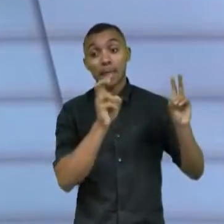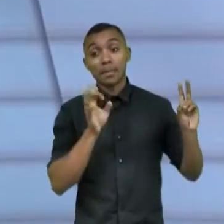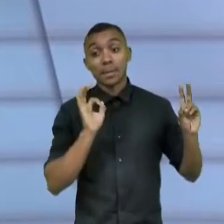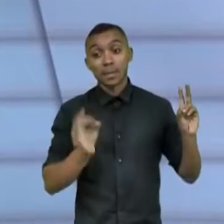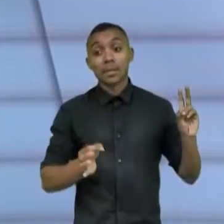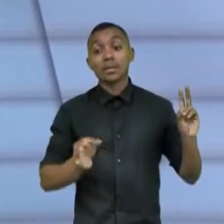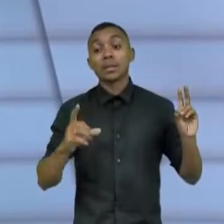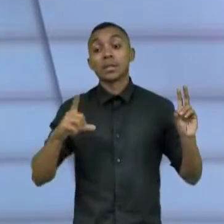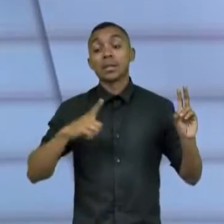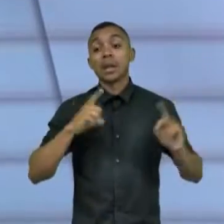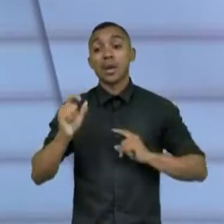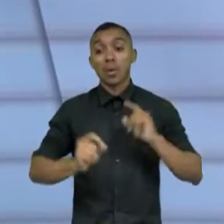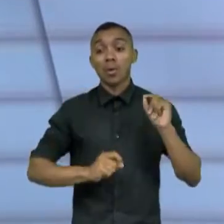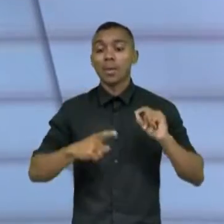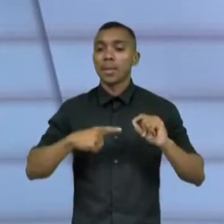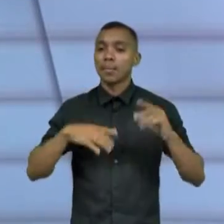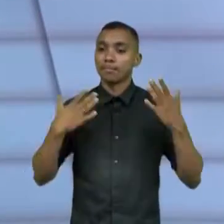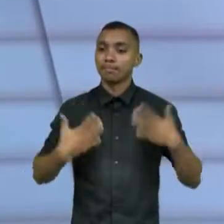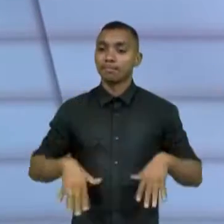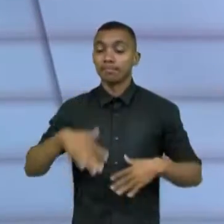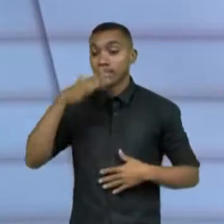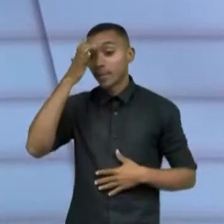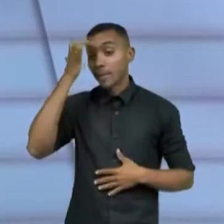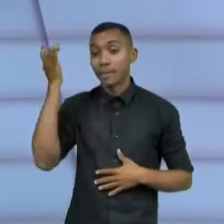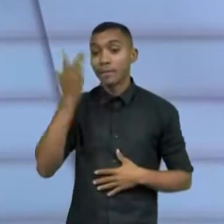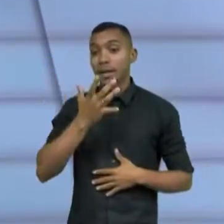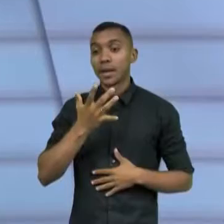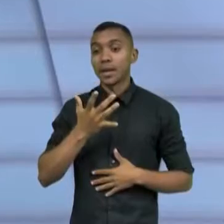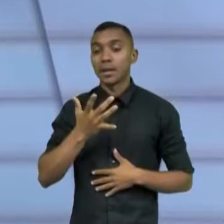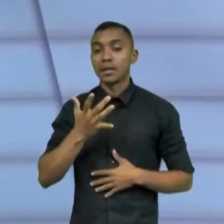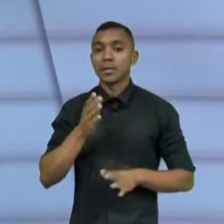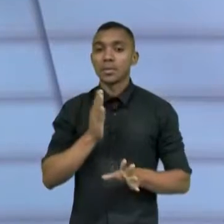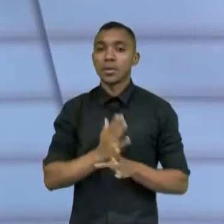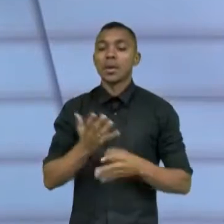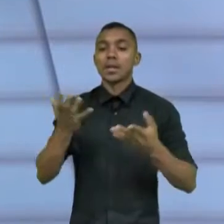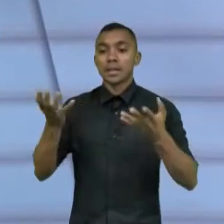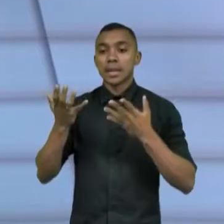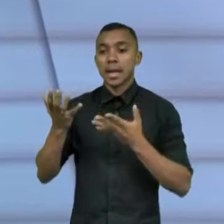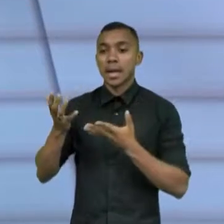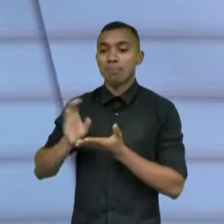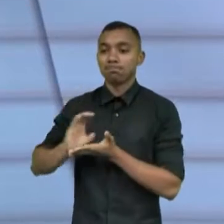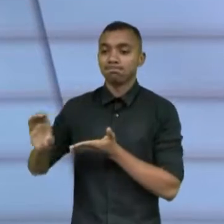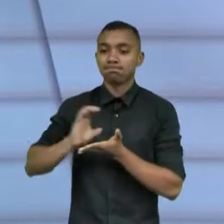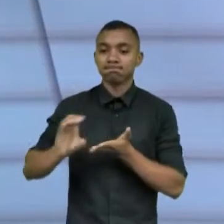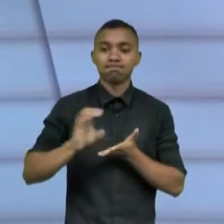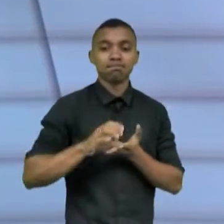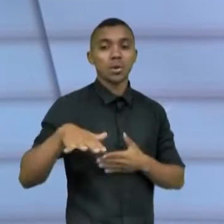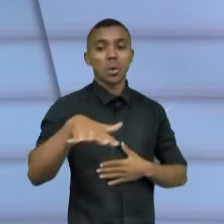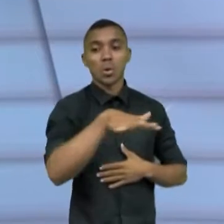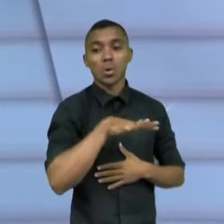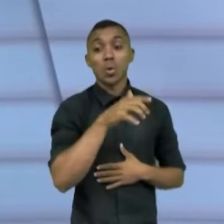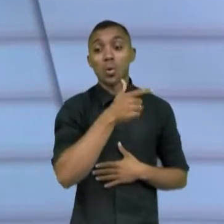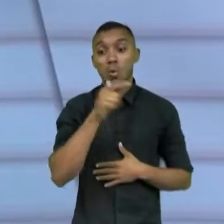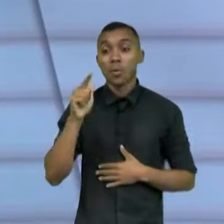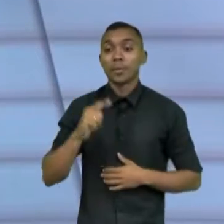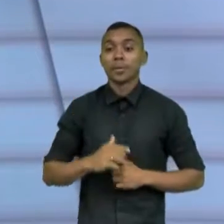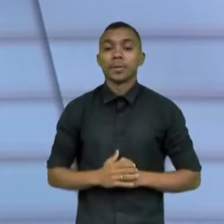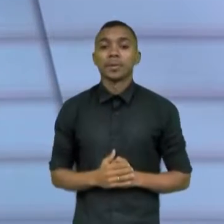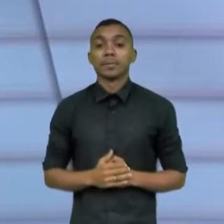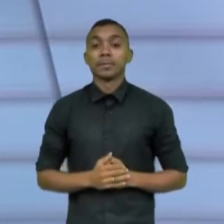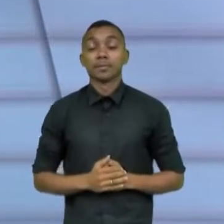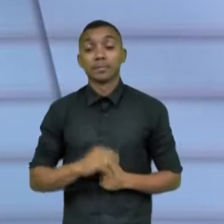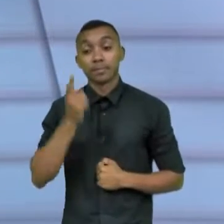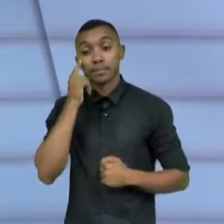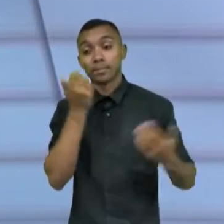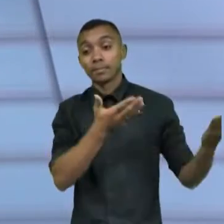a gente tem uma ação bem prática, para além de buscar financiar outros que realizam ações nessa área. Muito bem.